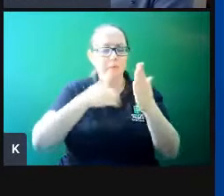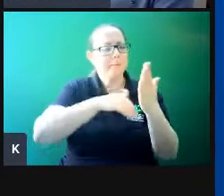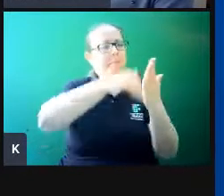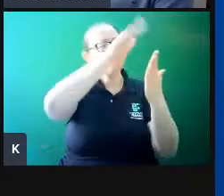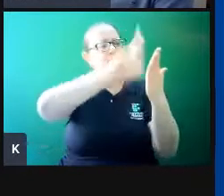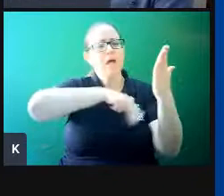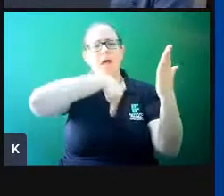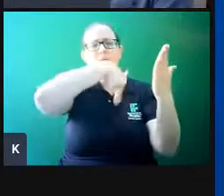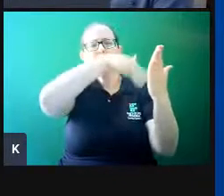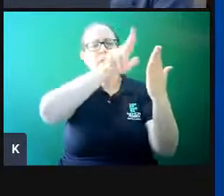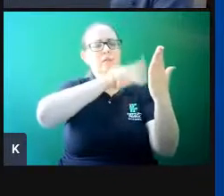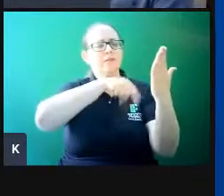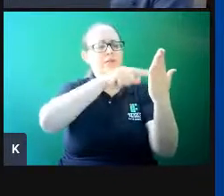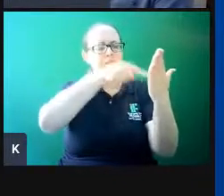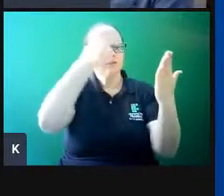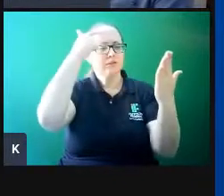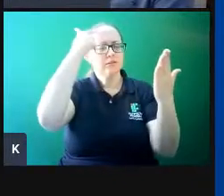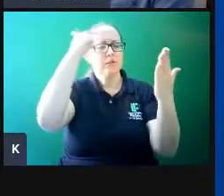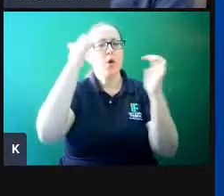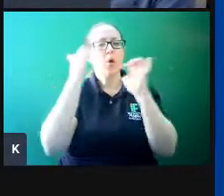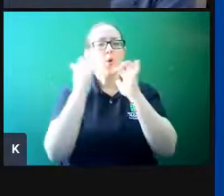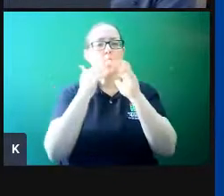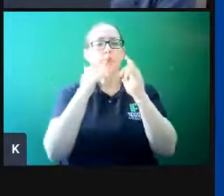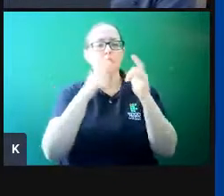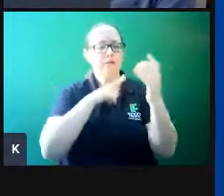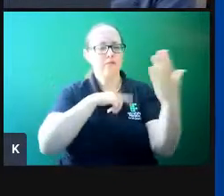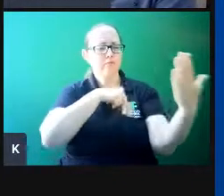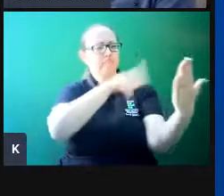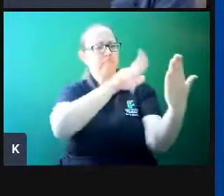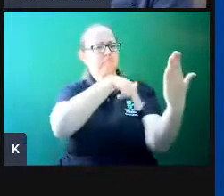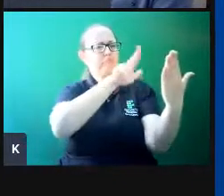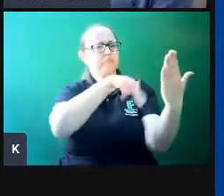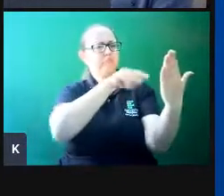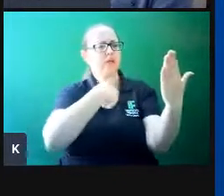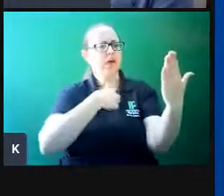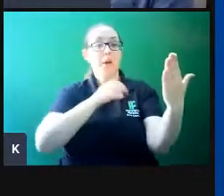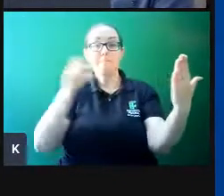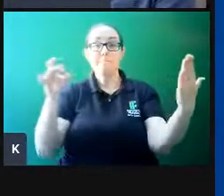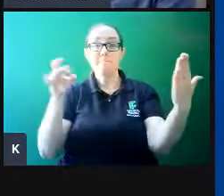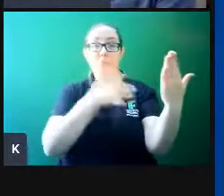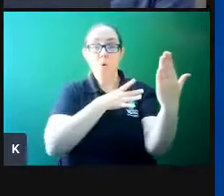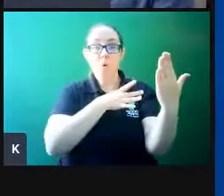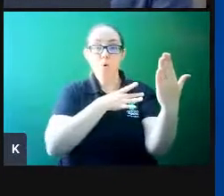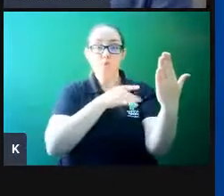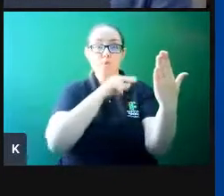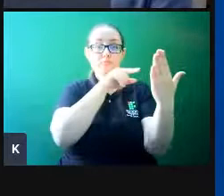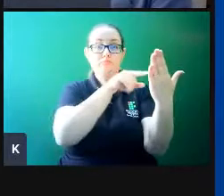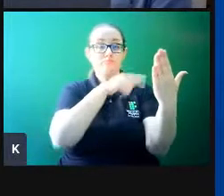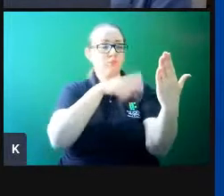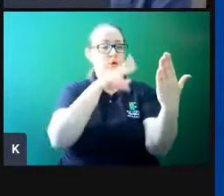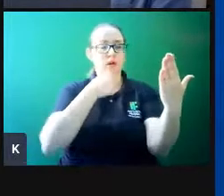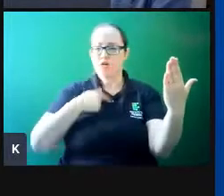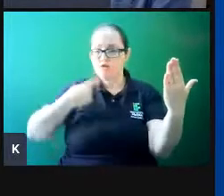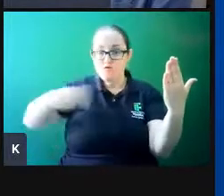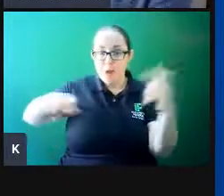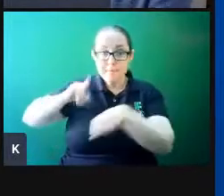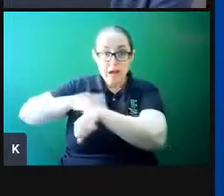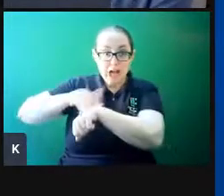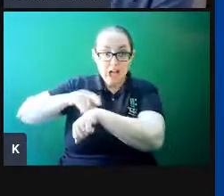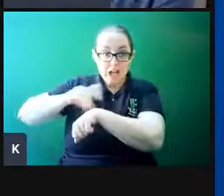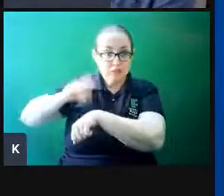Ele percebeu que o artista não saía da tela até ele terminar, ele não ia nem no banheiro fazer xixi,